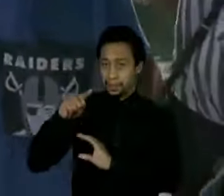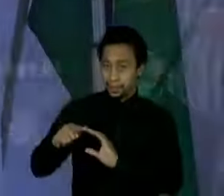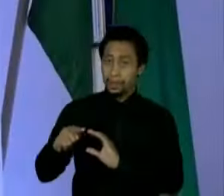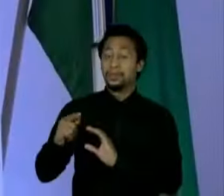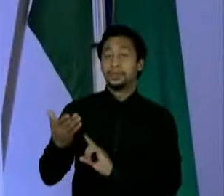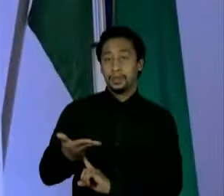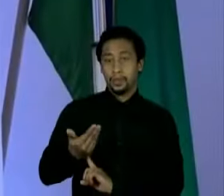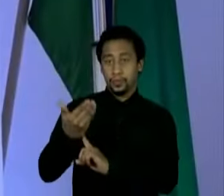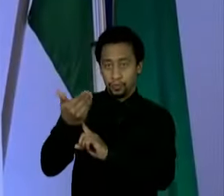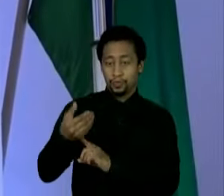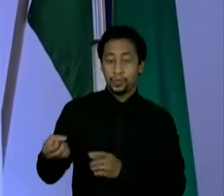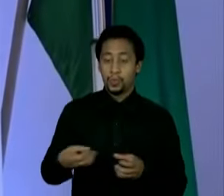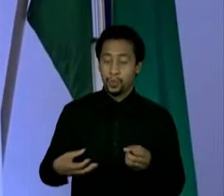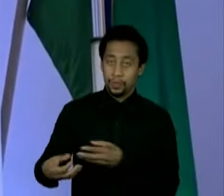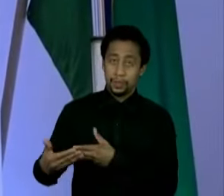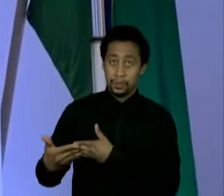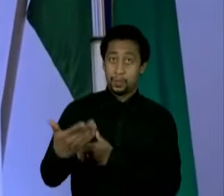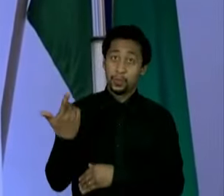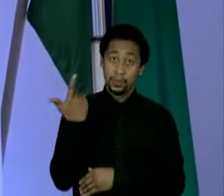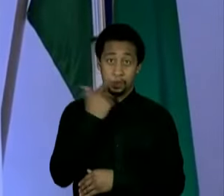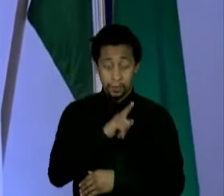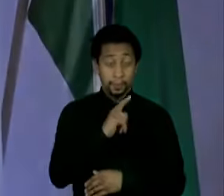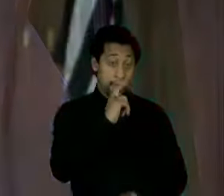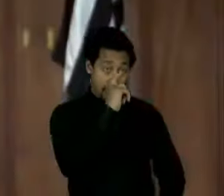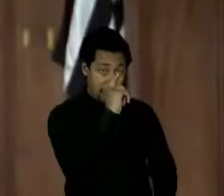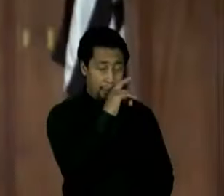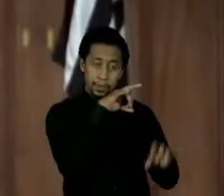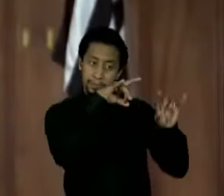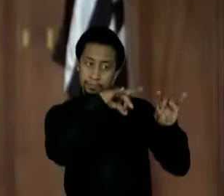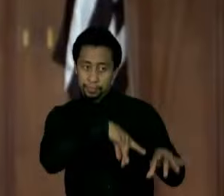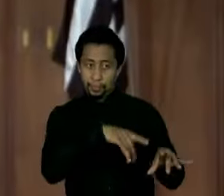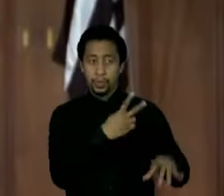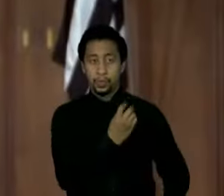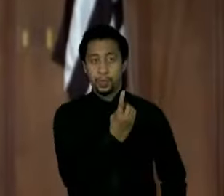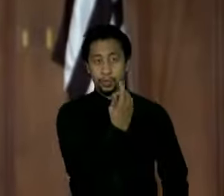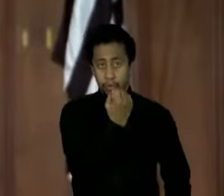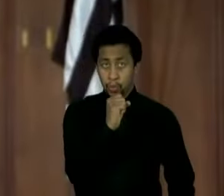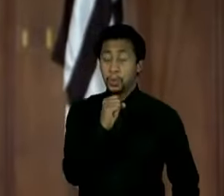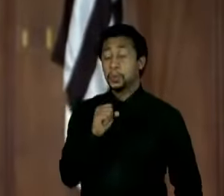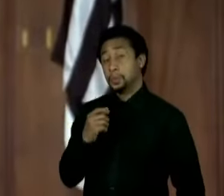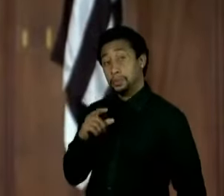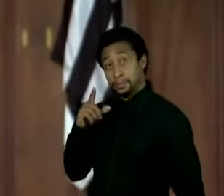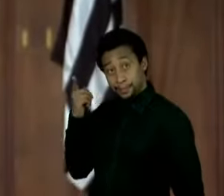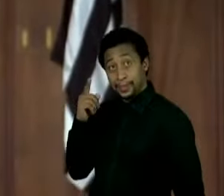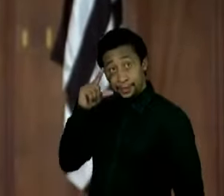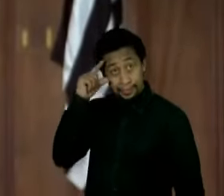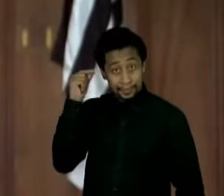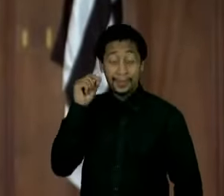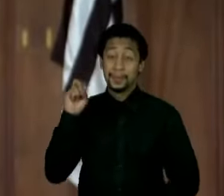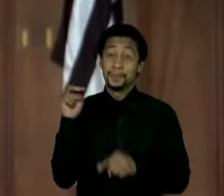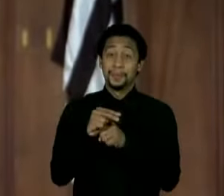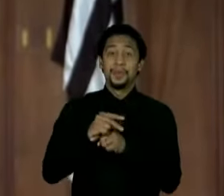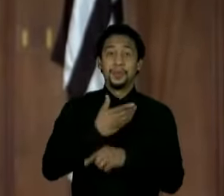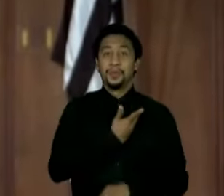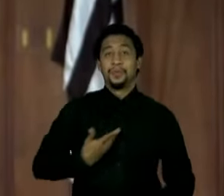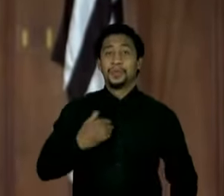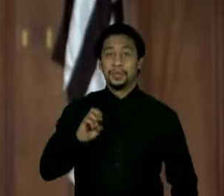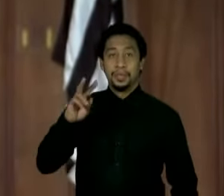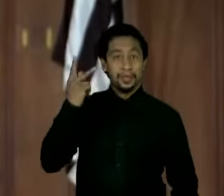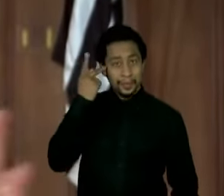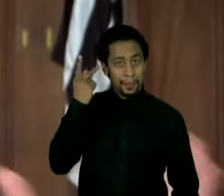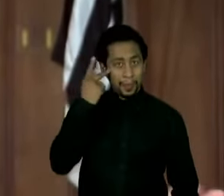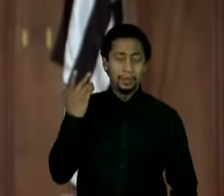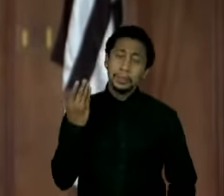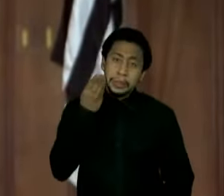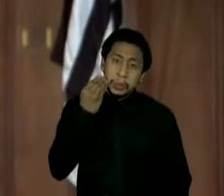Inovação. Com a renúncia de Alckmin, em 2018, assumiu o governo do Estado de São Paulo. Buscou a reeleição,